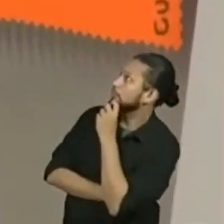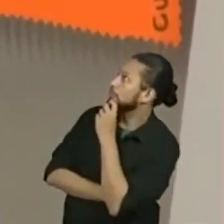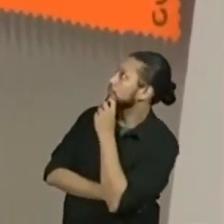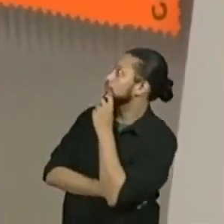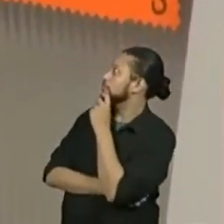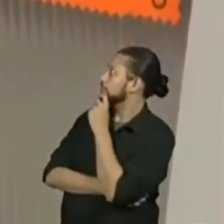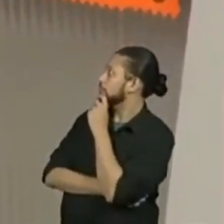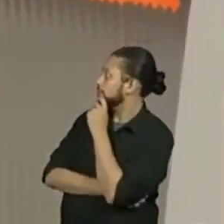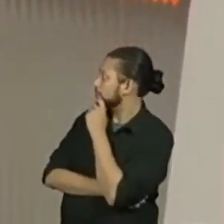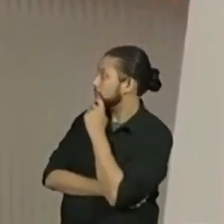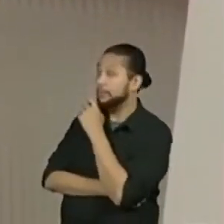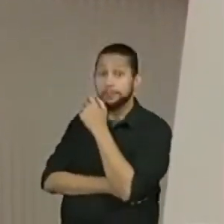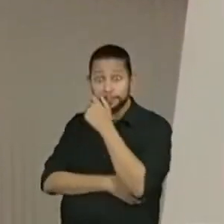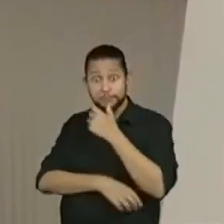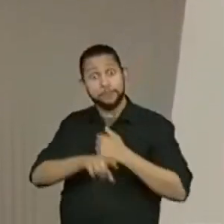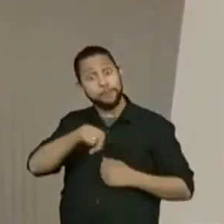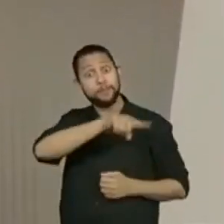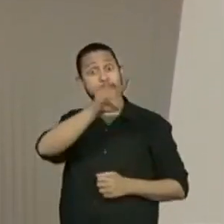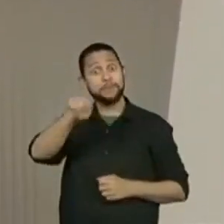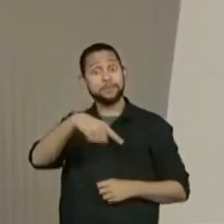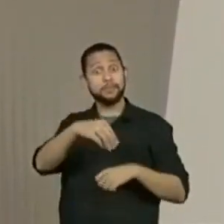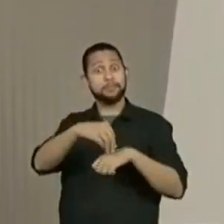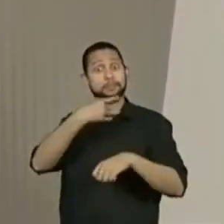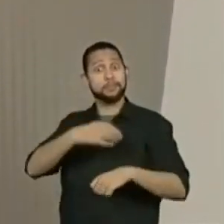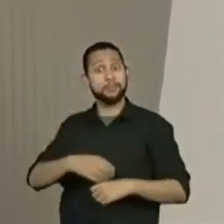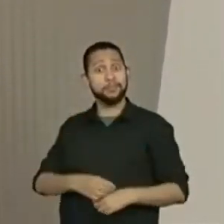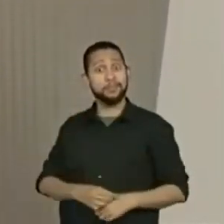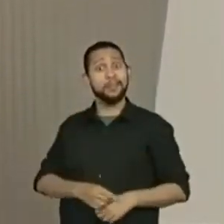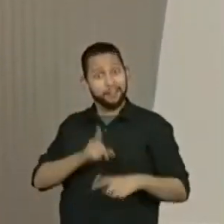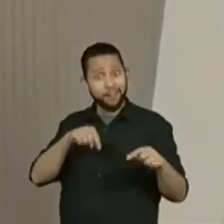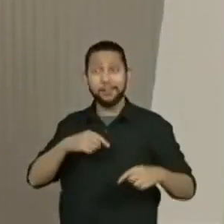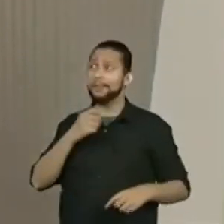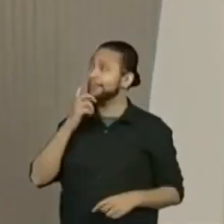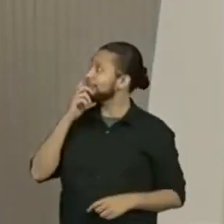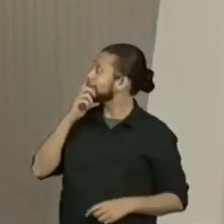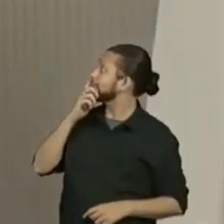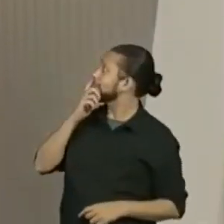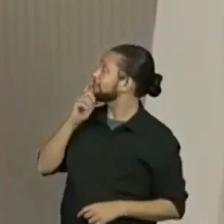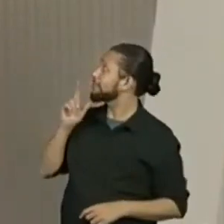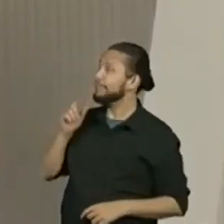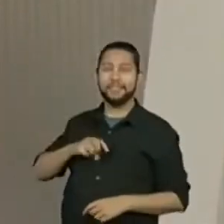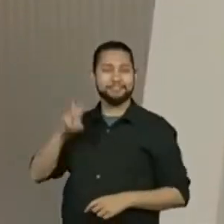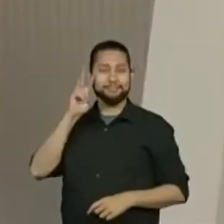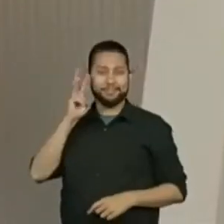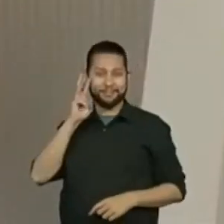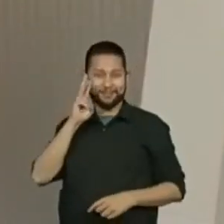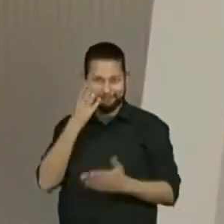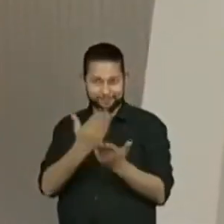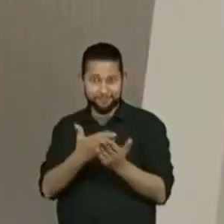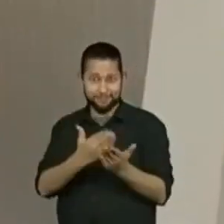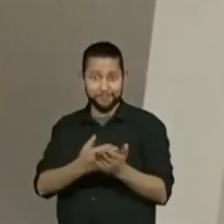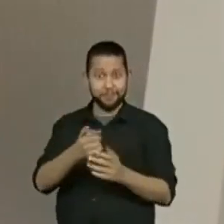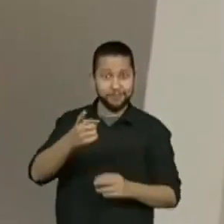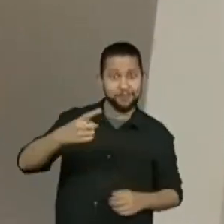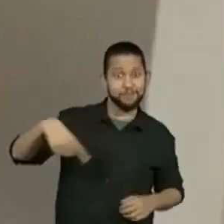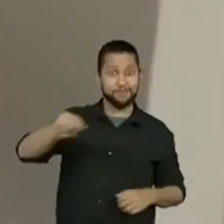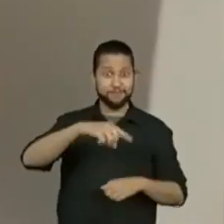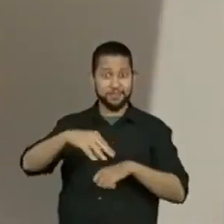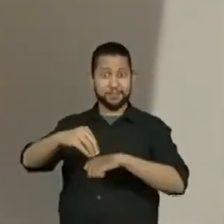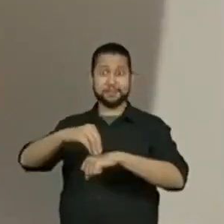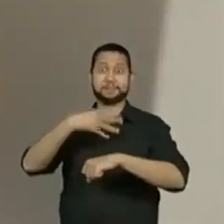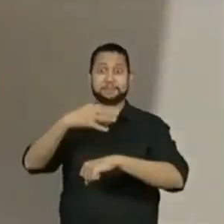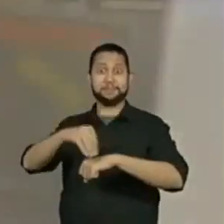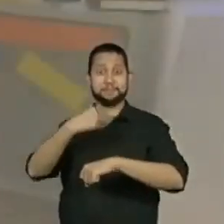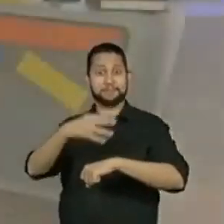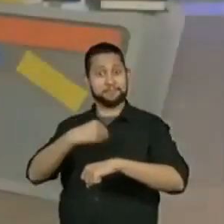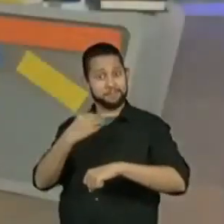vieram de vocês, justamente na nossa aula de terça-feira, que eu pedi, e vocês